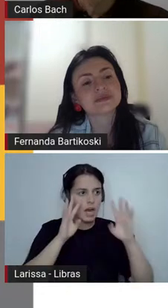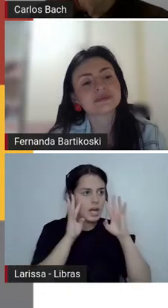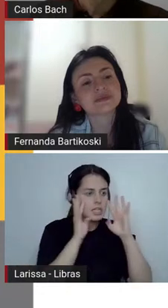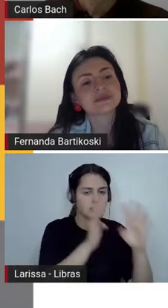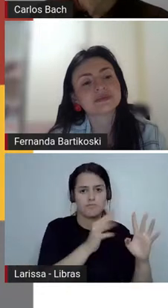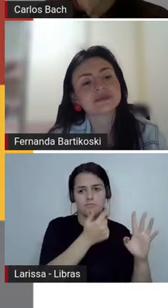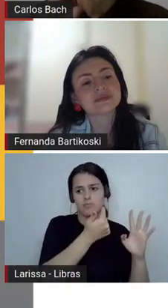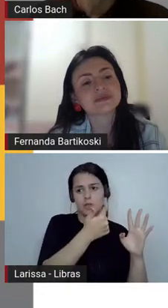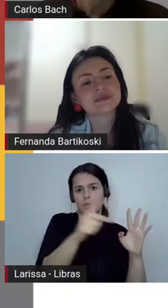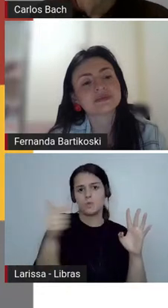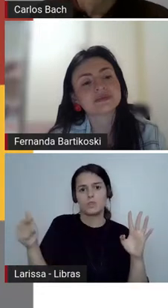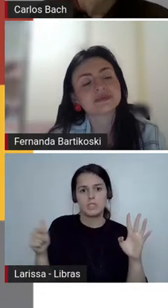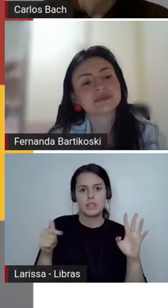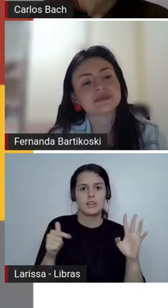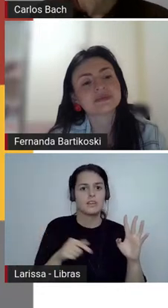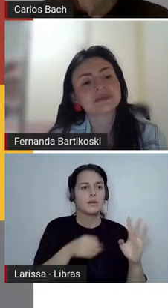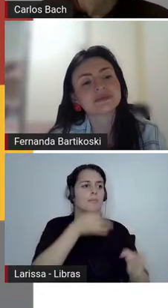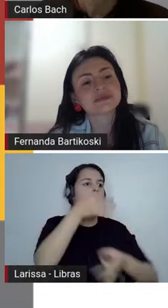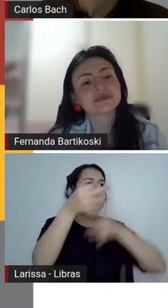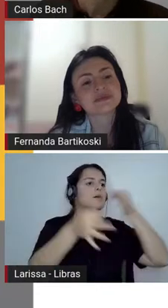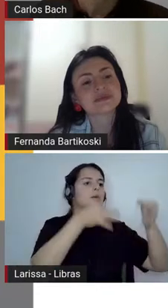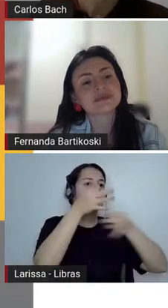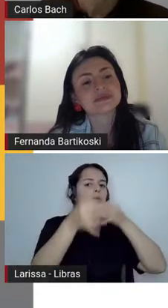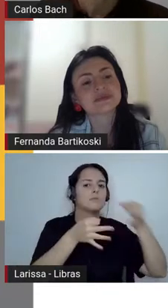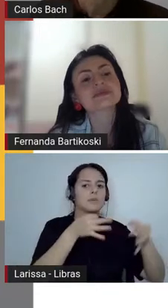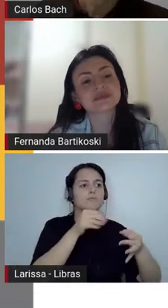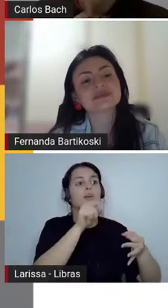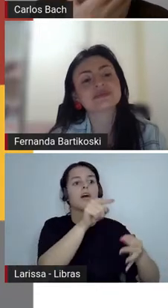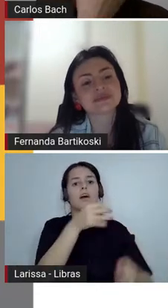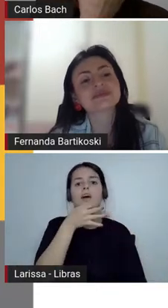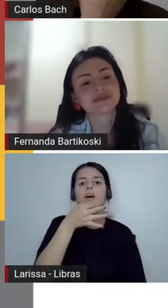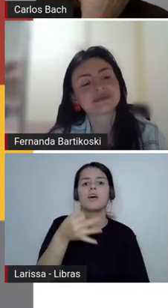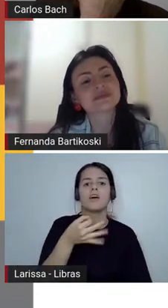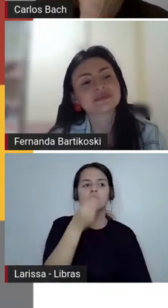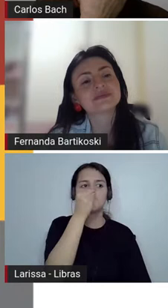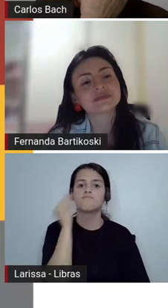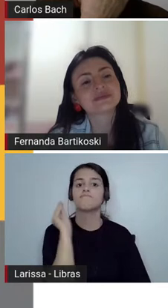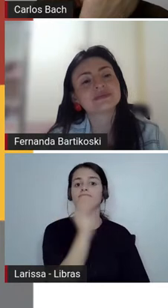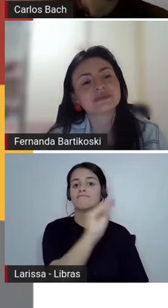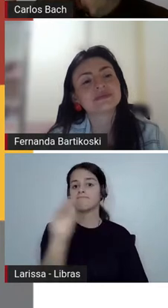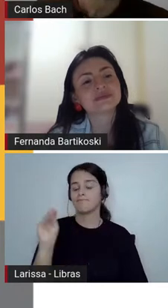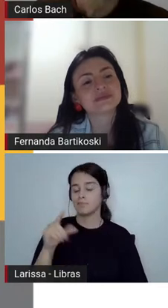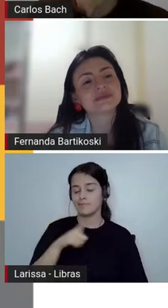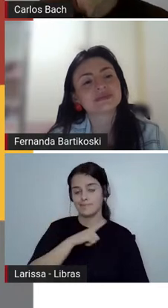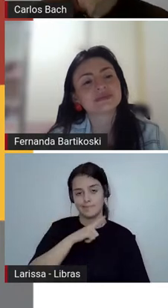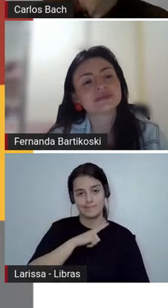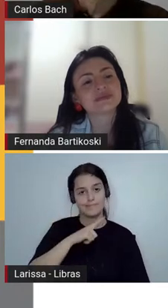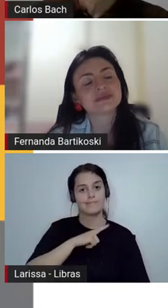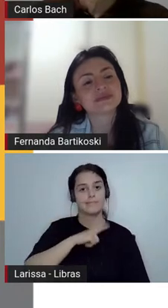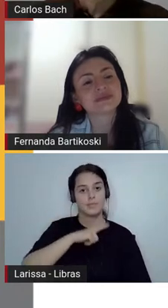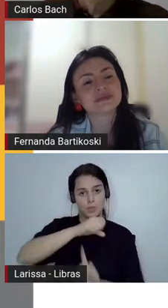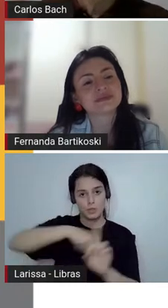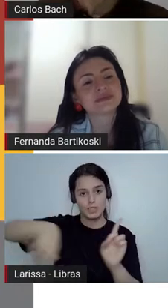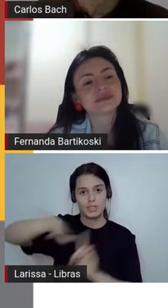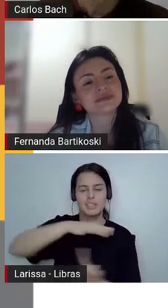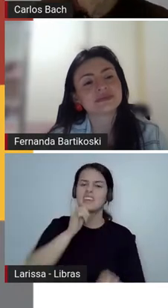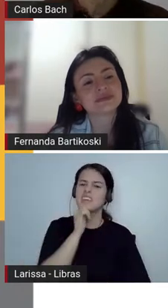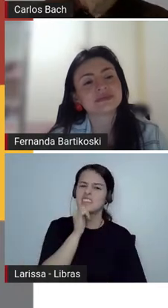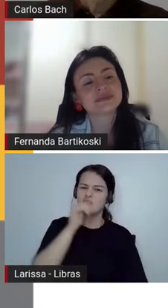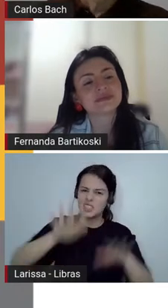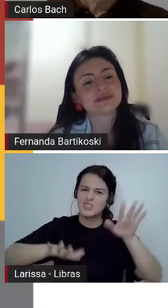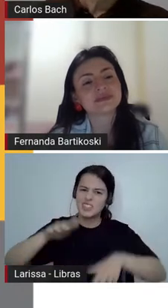fala e o que eu falo, porque ao mesmo tempo eu começo a conversar com o texto. Quantas vezes a gente está lendo um texto e não gostei do que esse cara falou, não